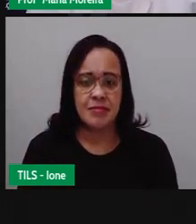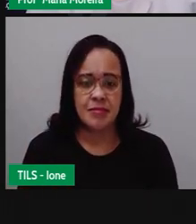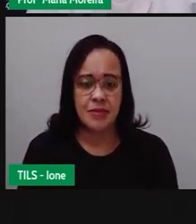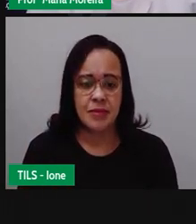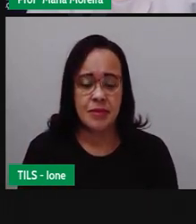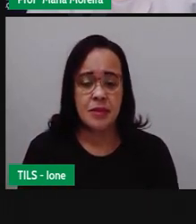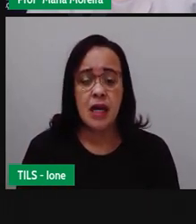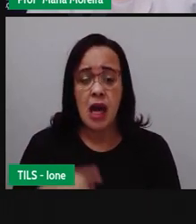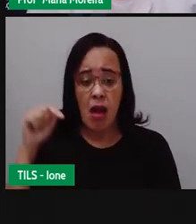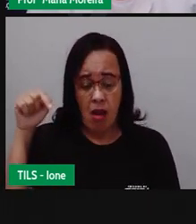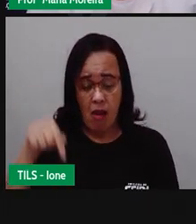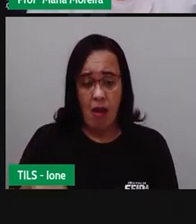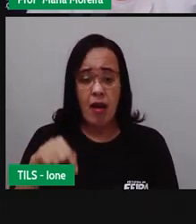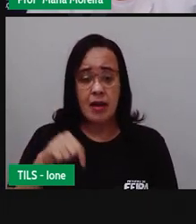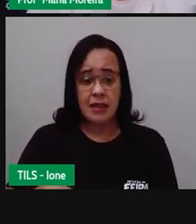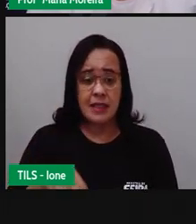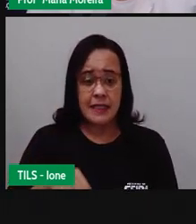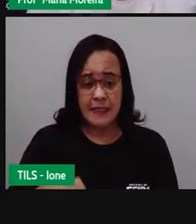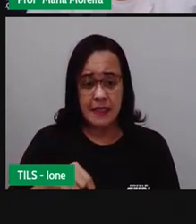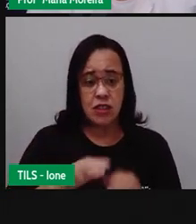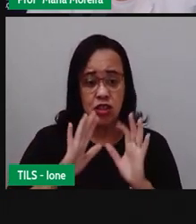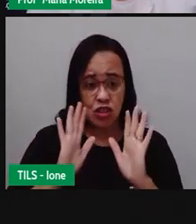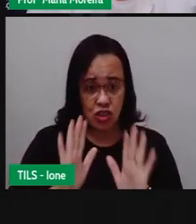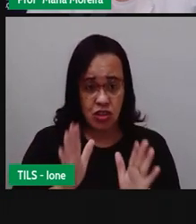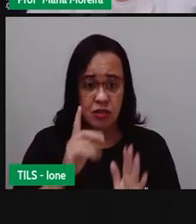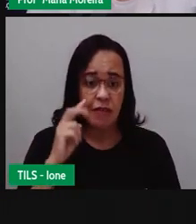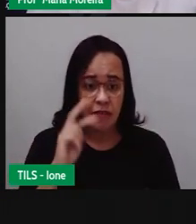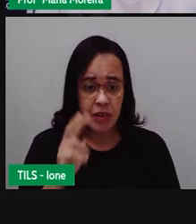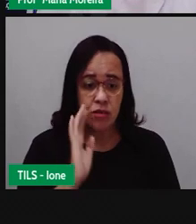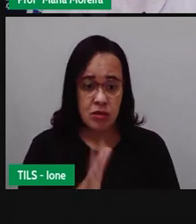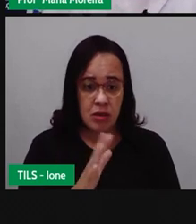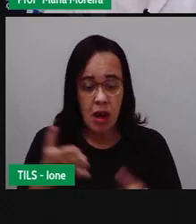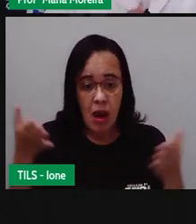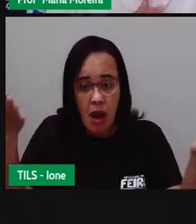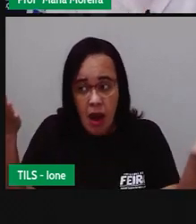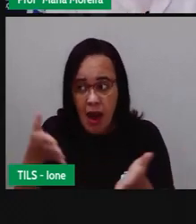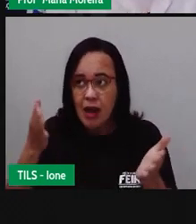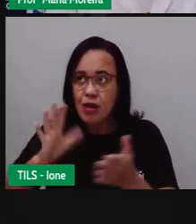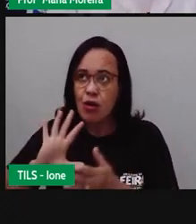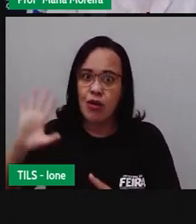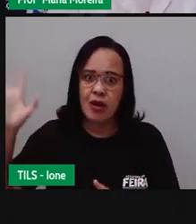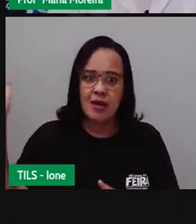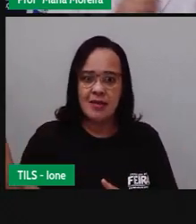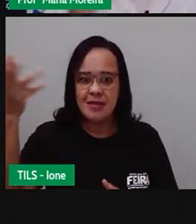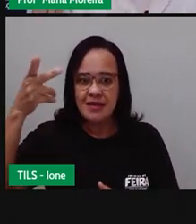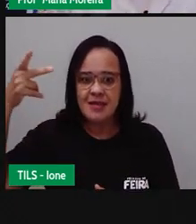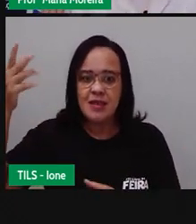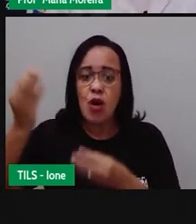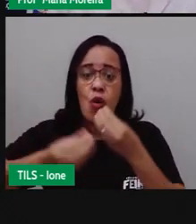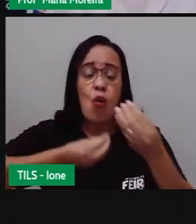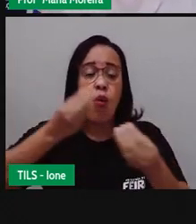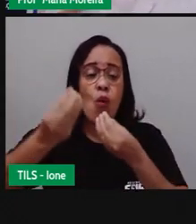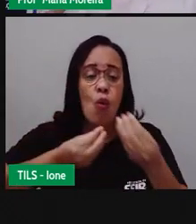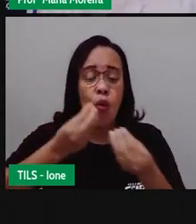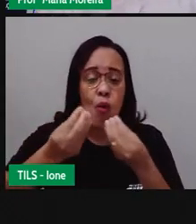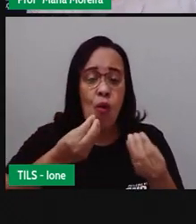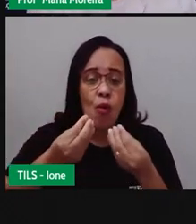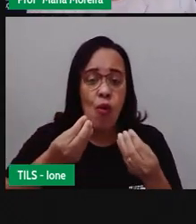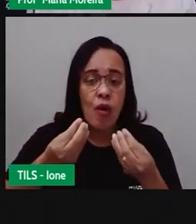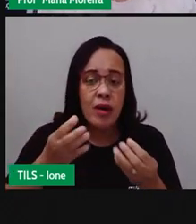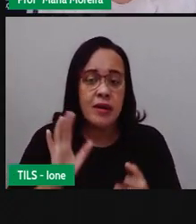os meios de transporte aéreos, né? Se o terrestre é na terra, no solo, o